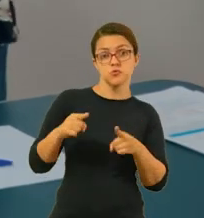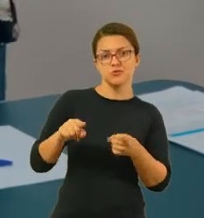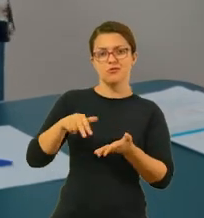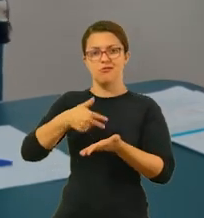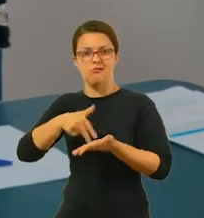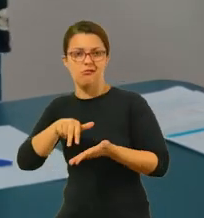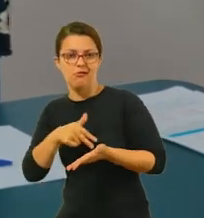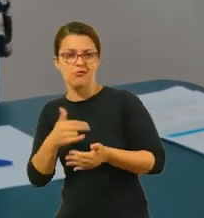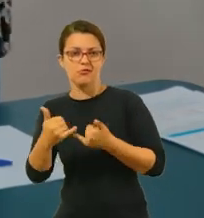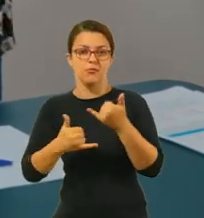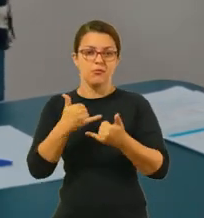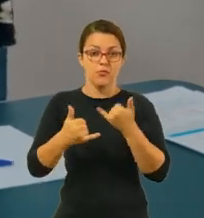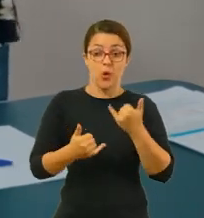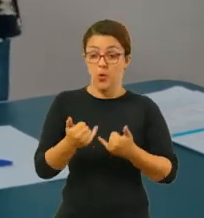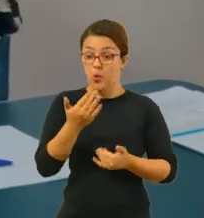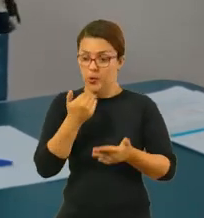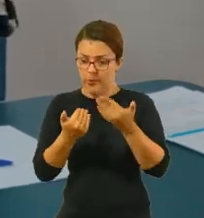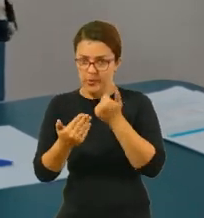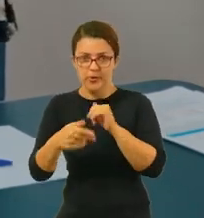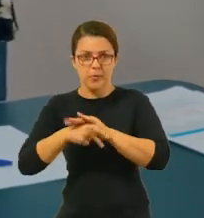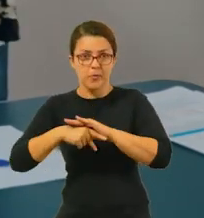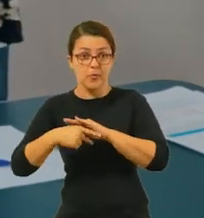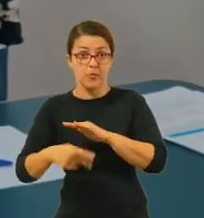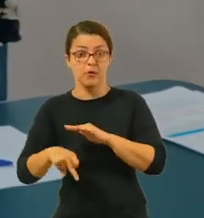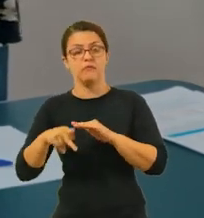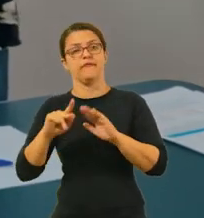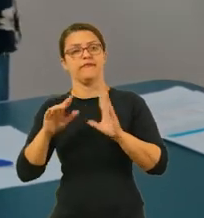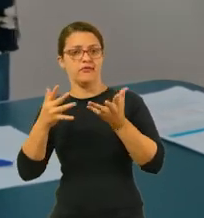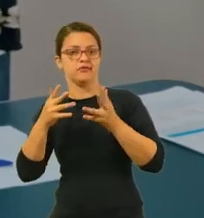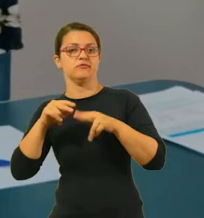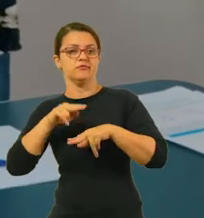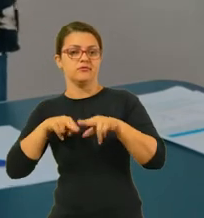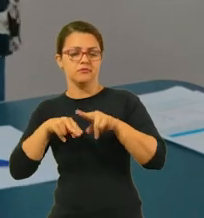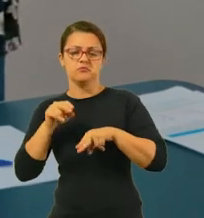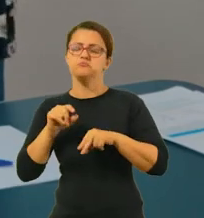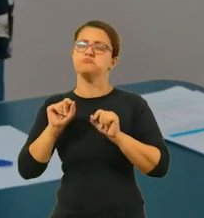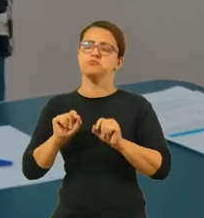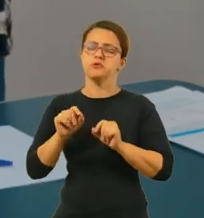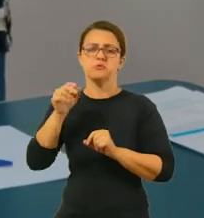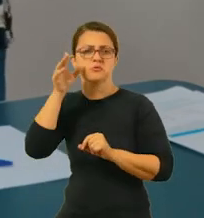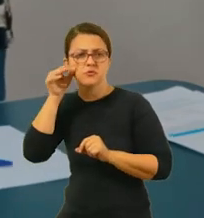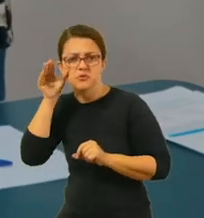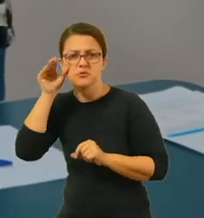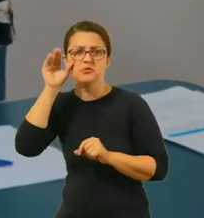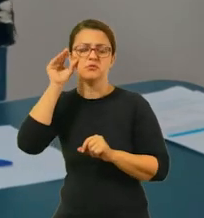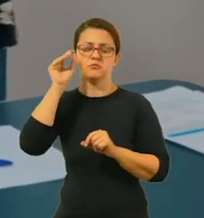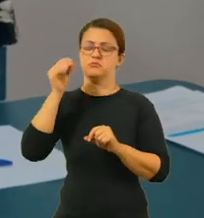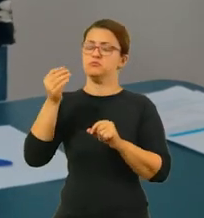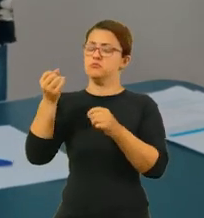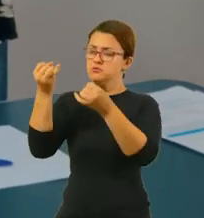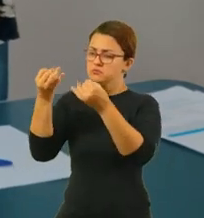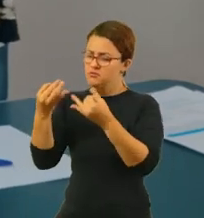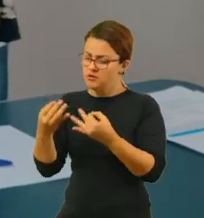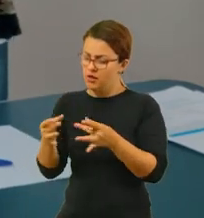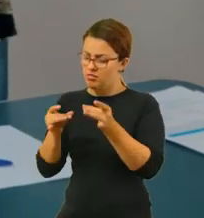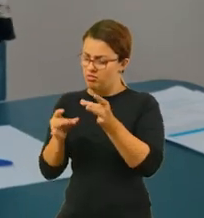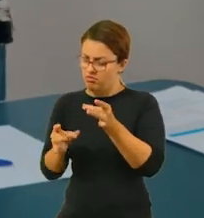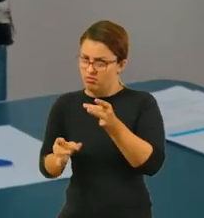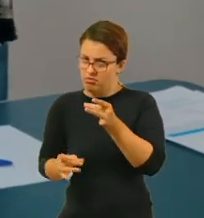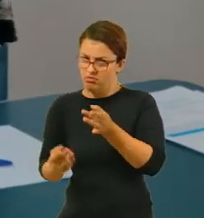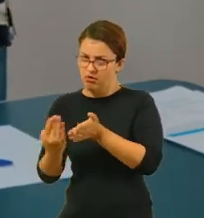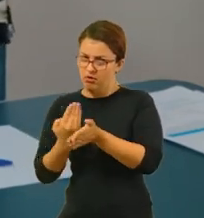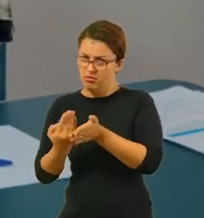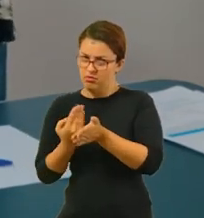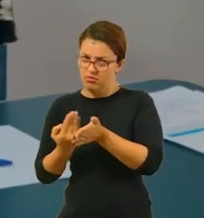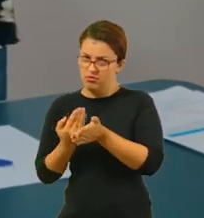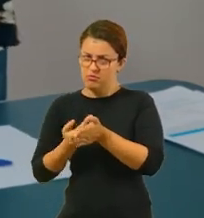músicas, danças, brincadeiras, comidas típicas, o que mais que ela achou interessante na festa, e relata tudo detalhadamente